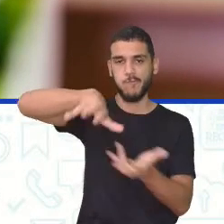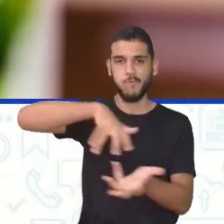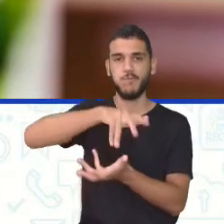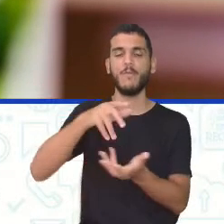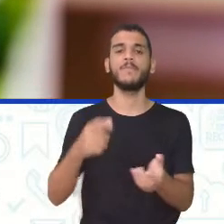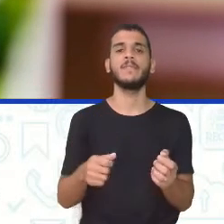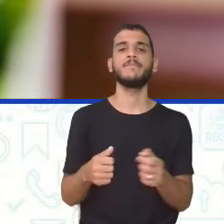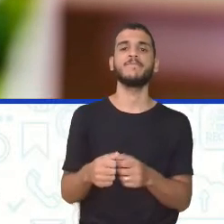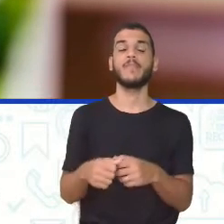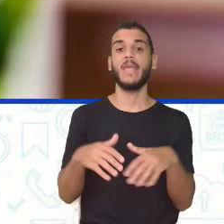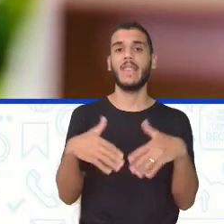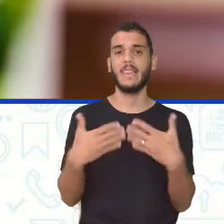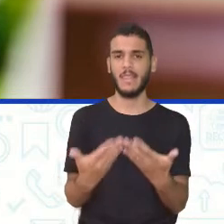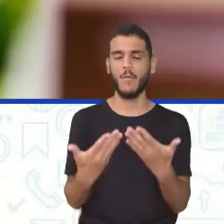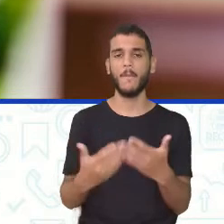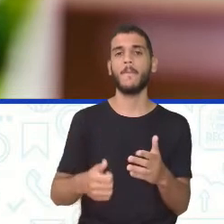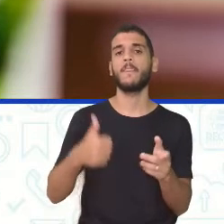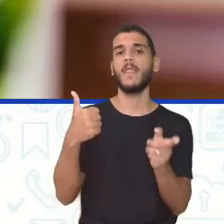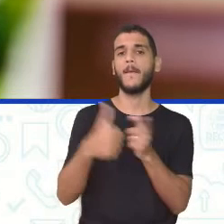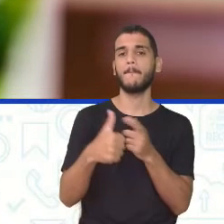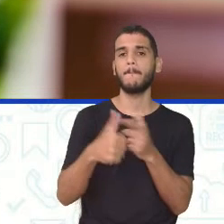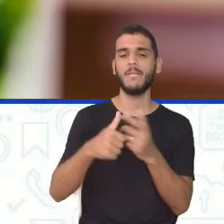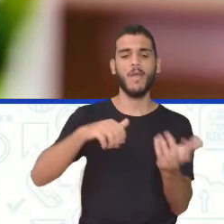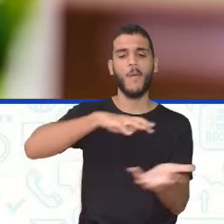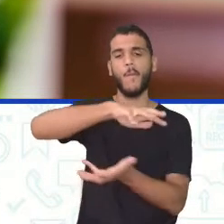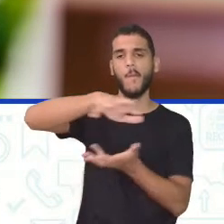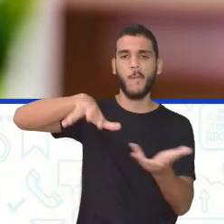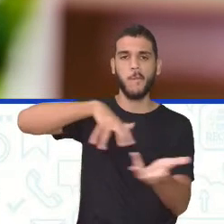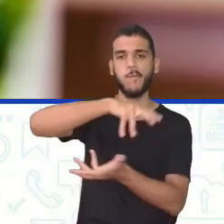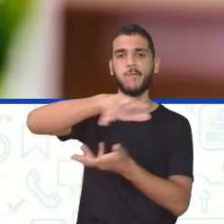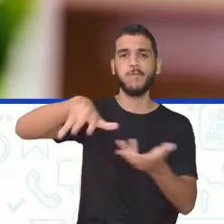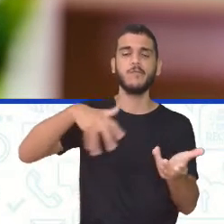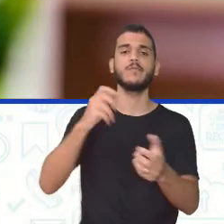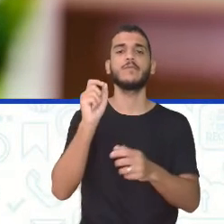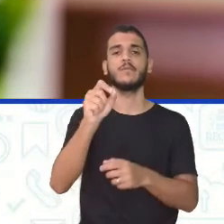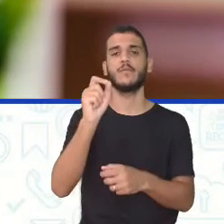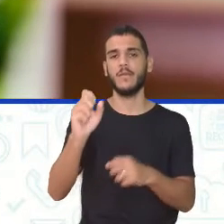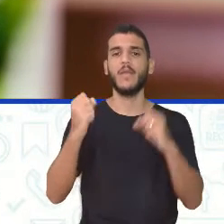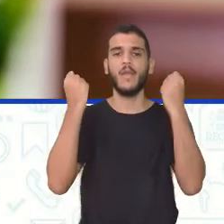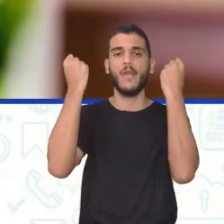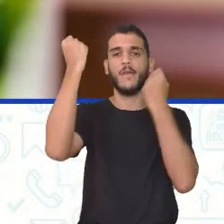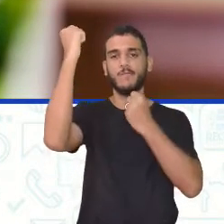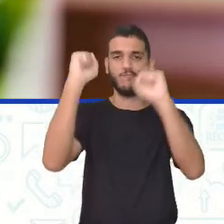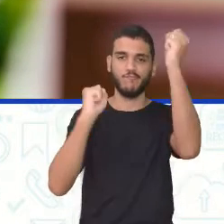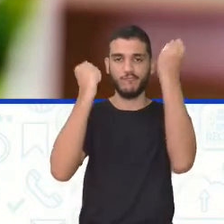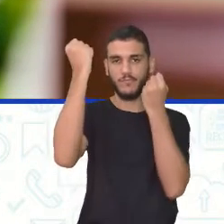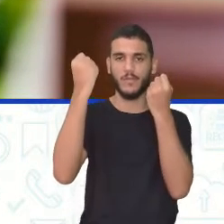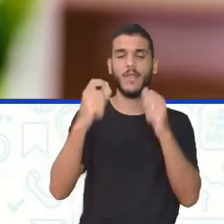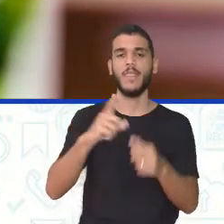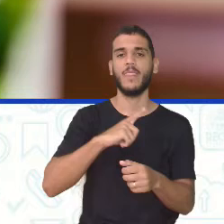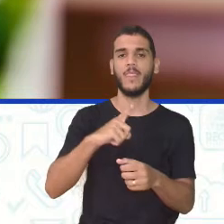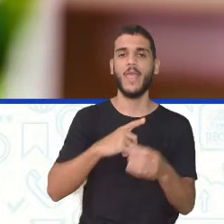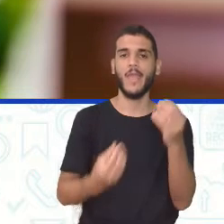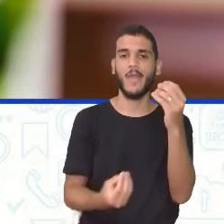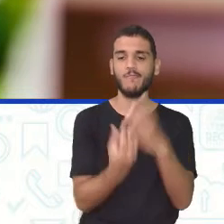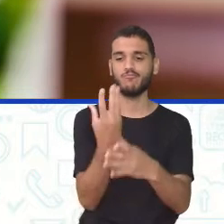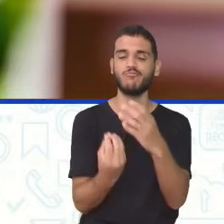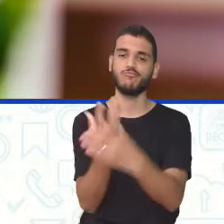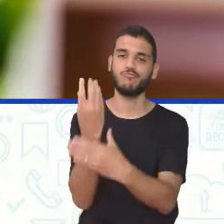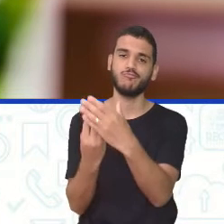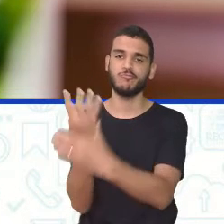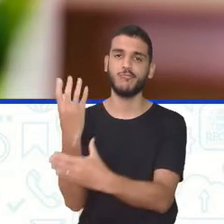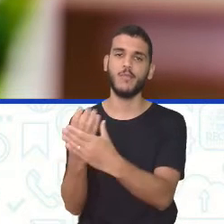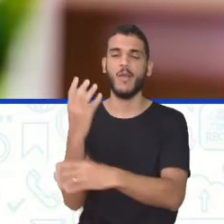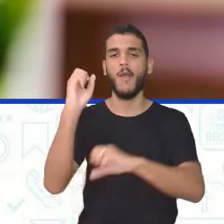Na primeira revolução industrial. Quando começaram-se a se proliferar indústrias, né? Ao